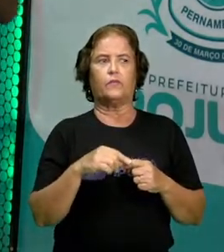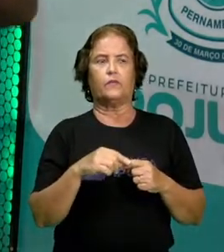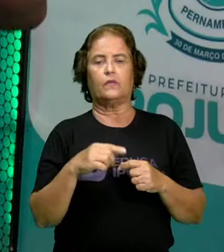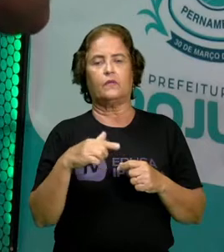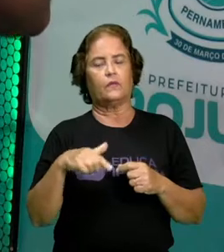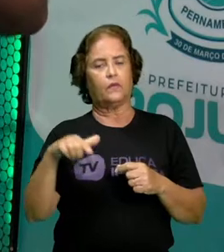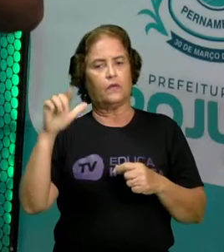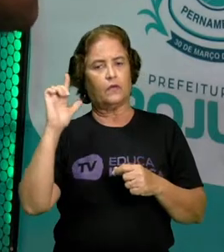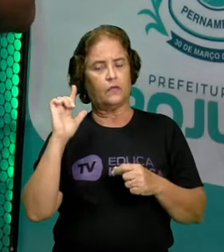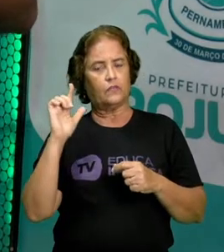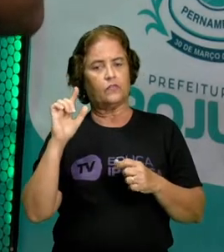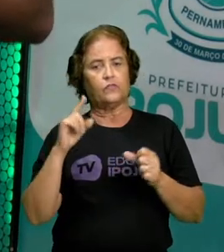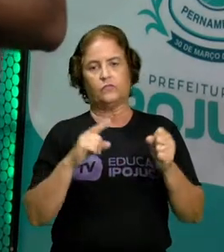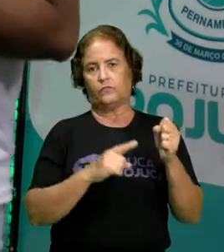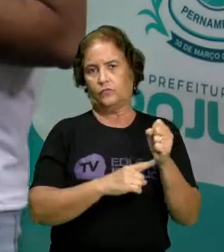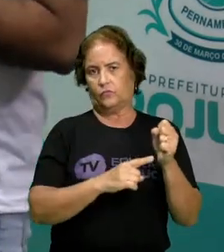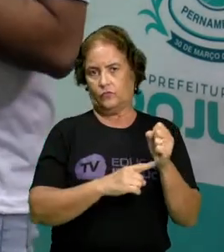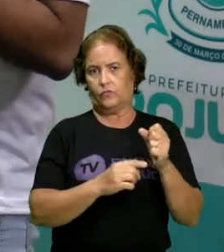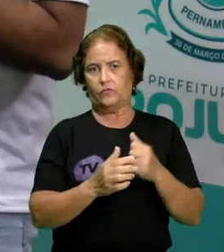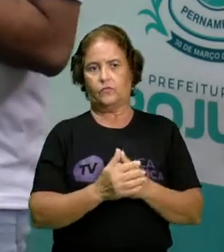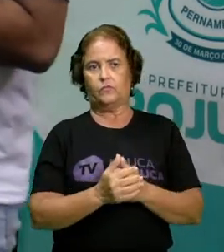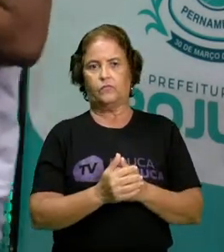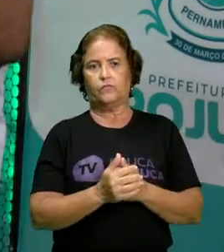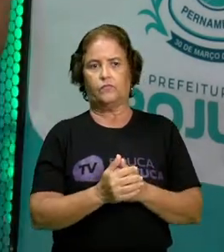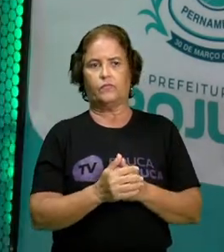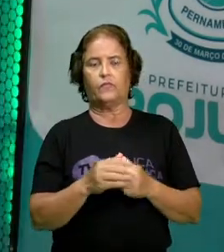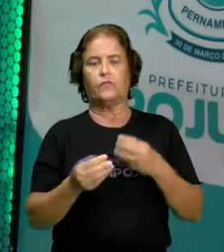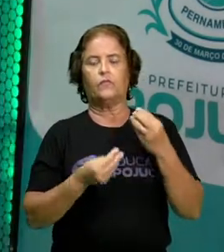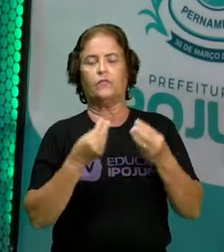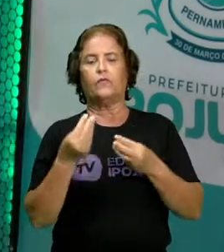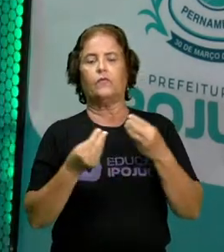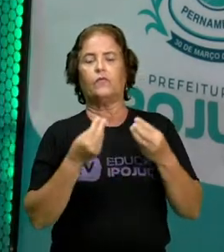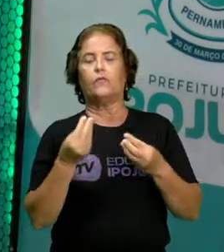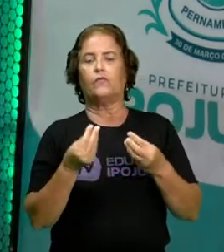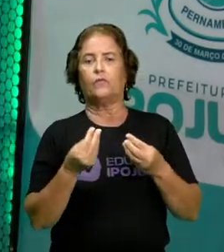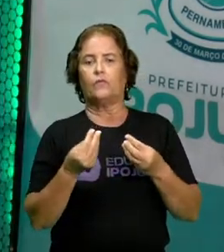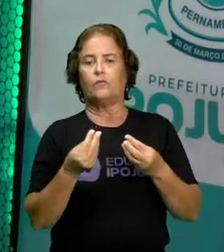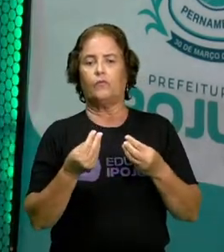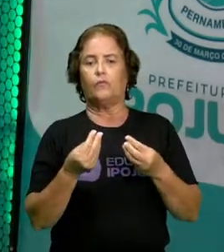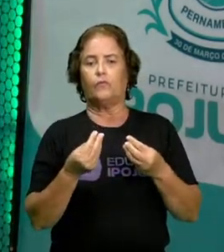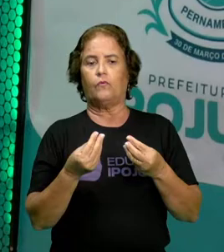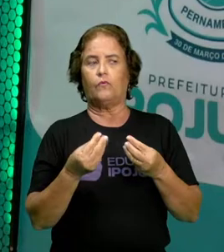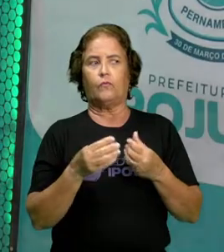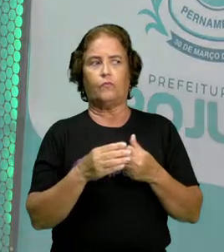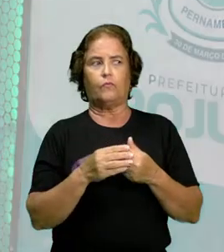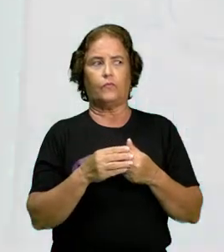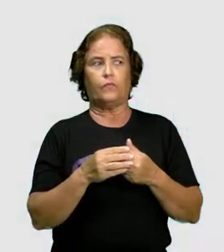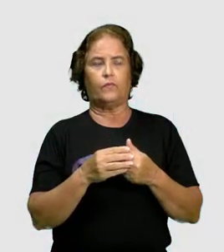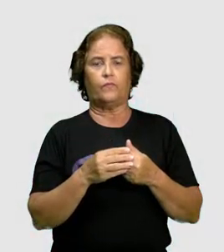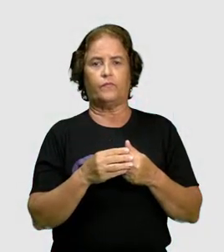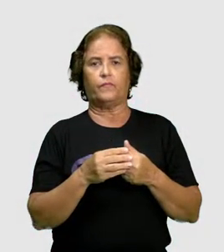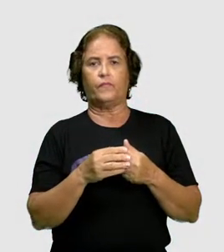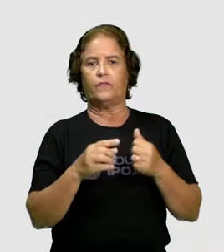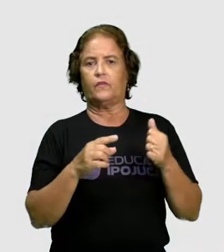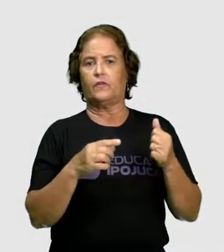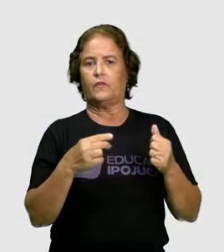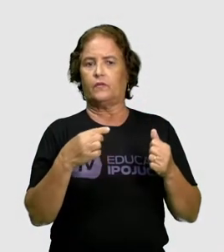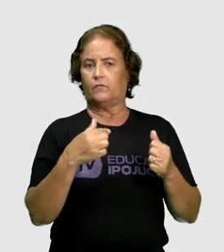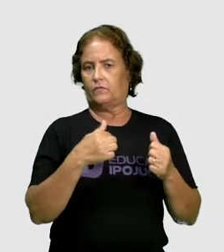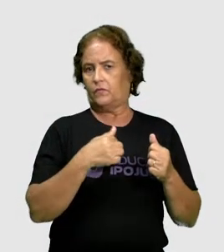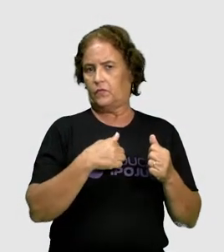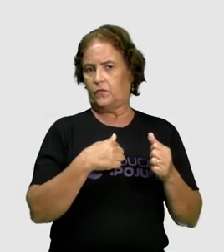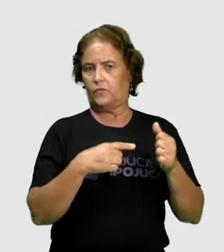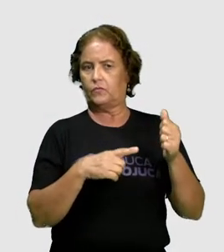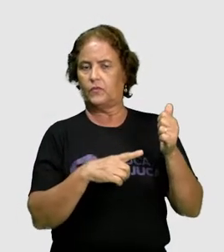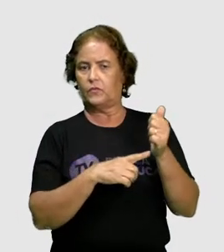do sujeito. Tá bom? Como é que ficaria? Ficaria o will, mais o sujeito, mais o verbo